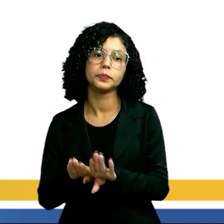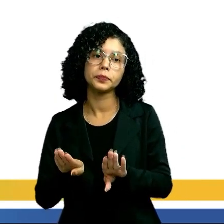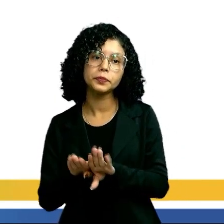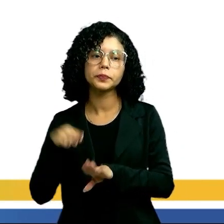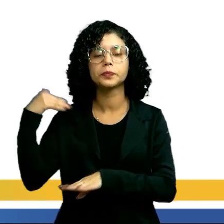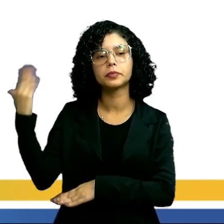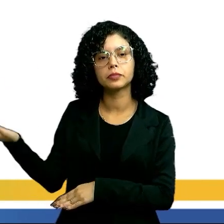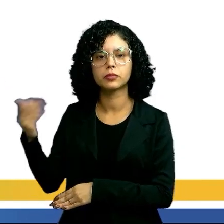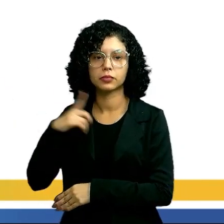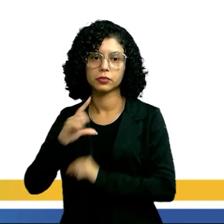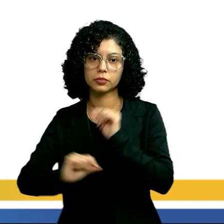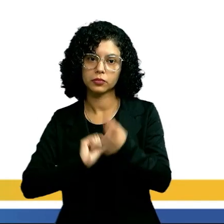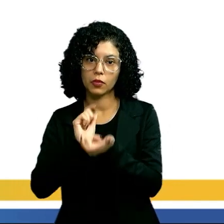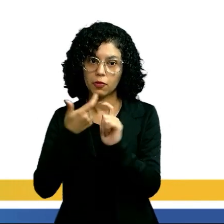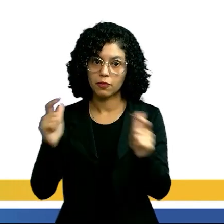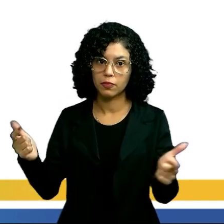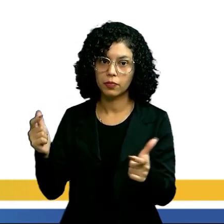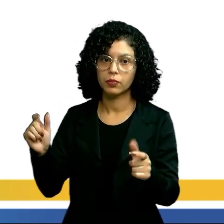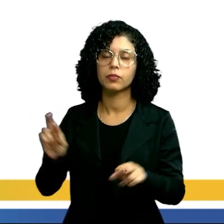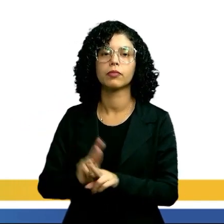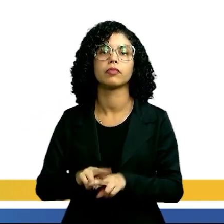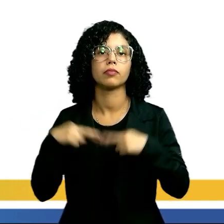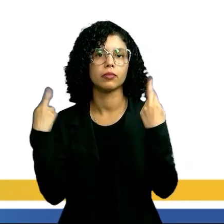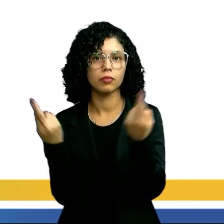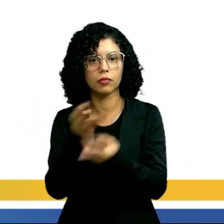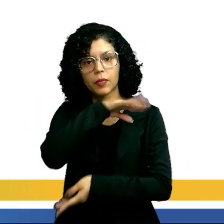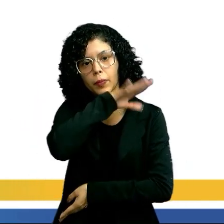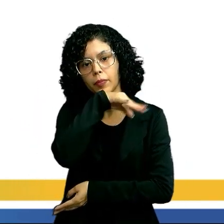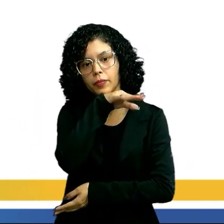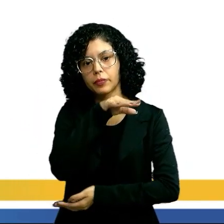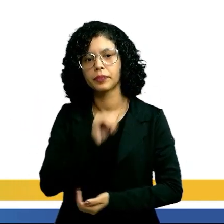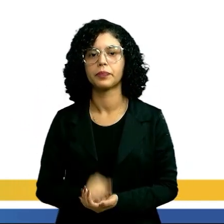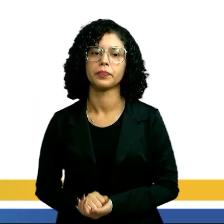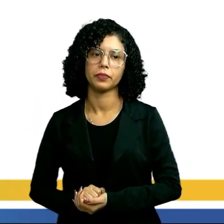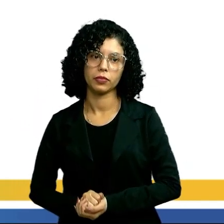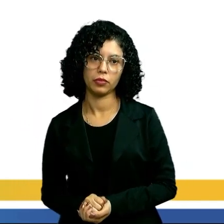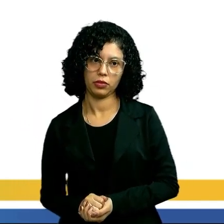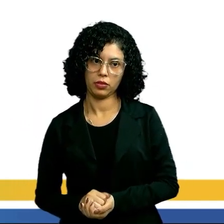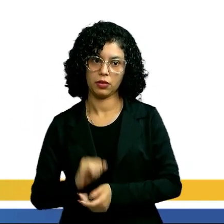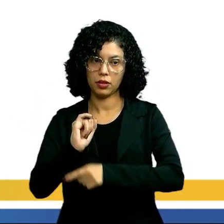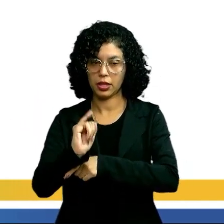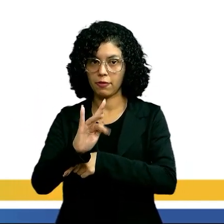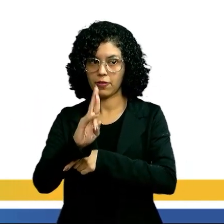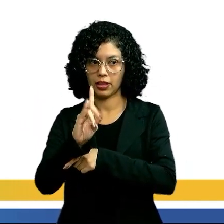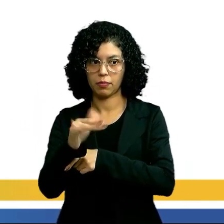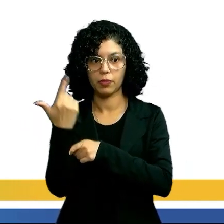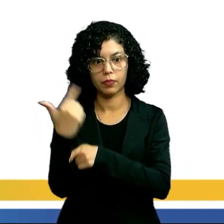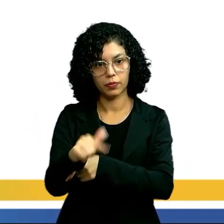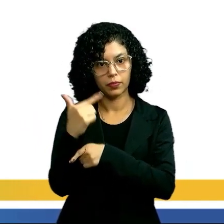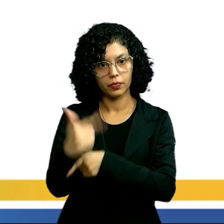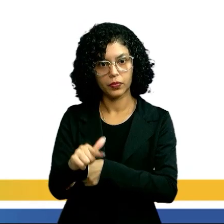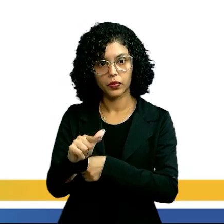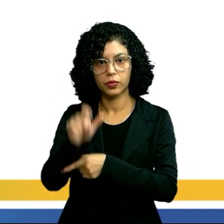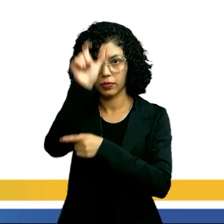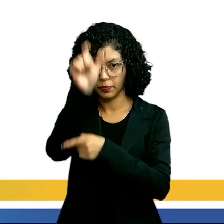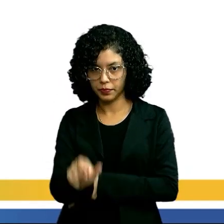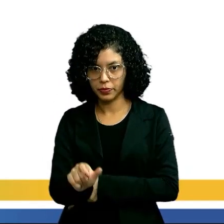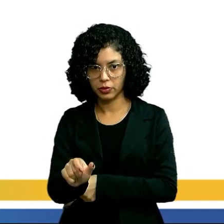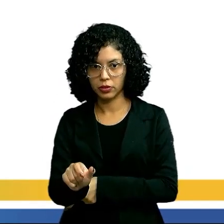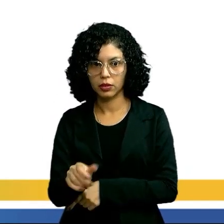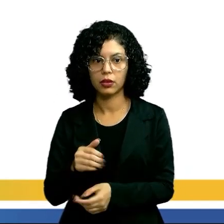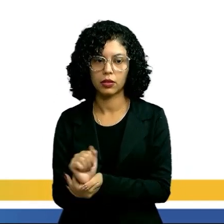artrópodes, eles compõem o maior filo do reino animal, tá? São invertebrados e possuem